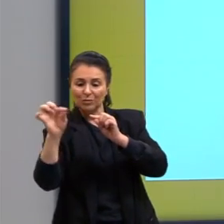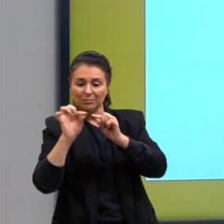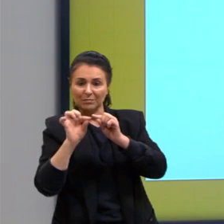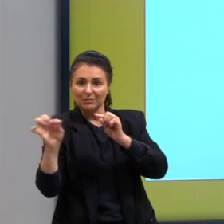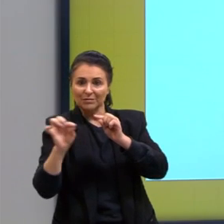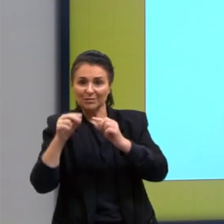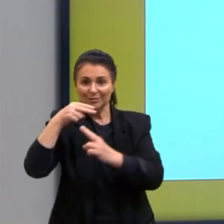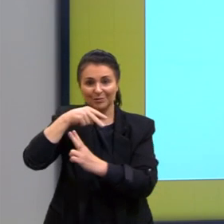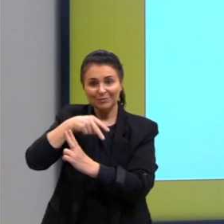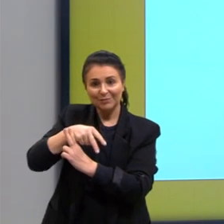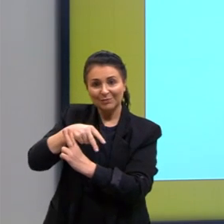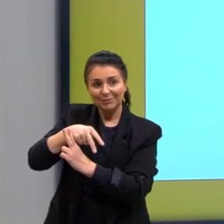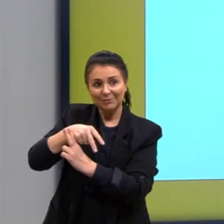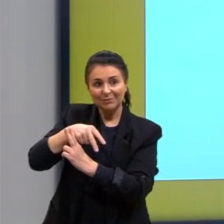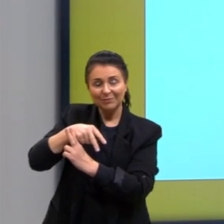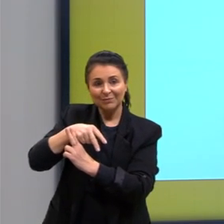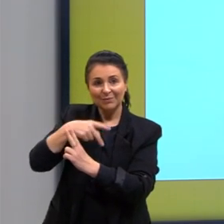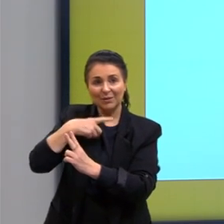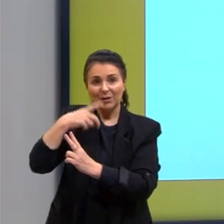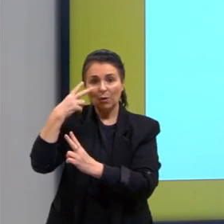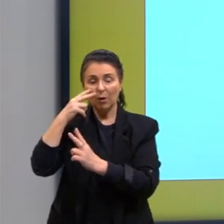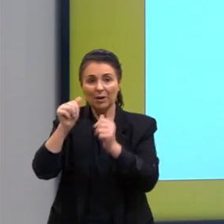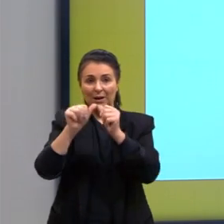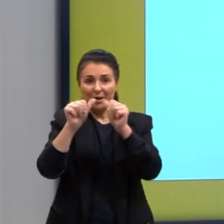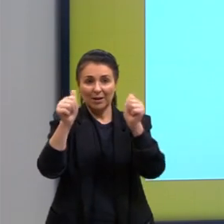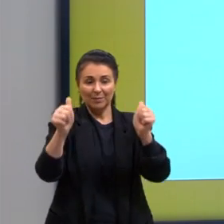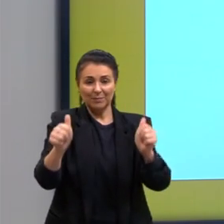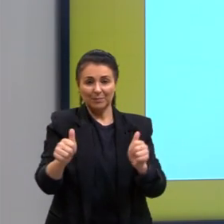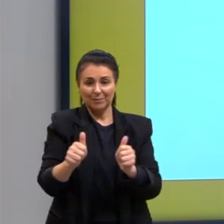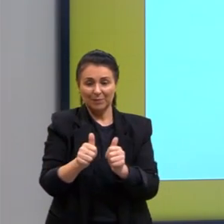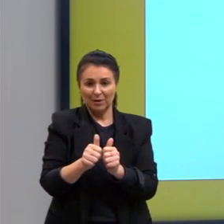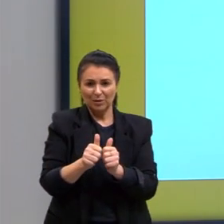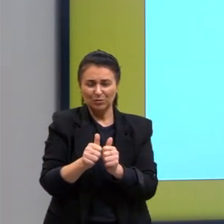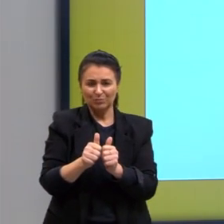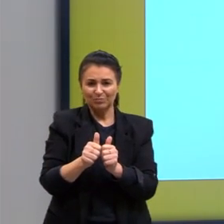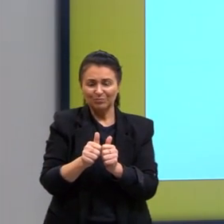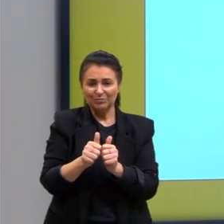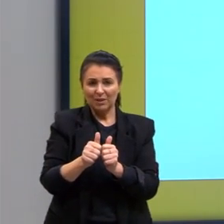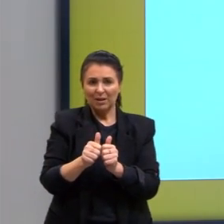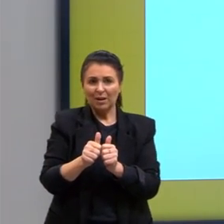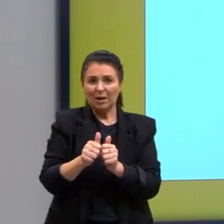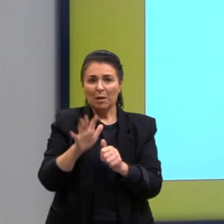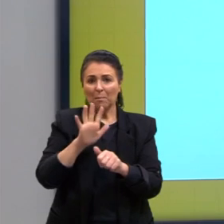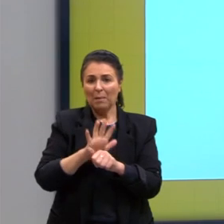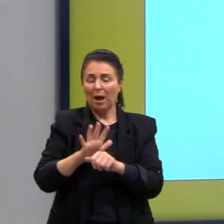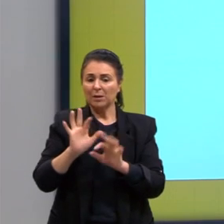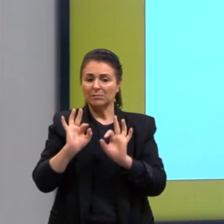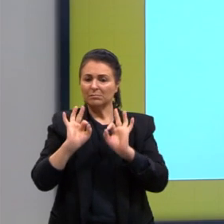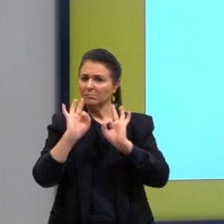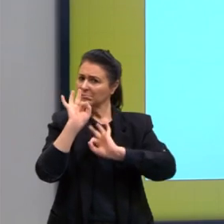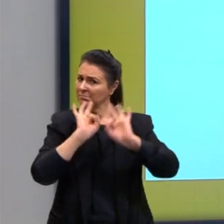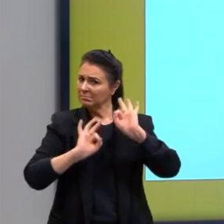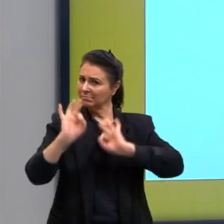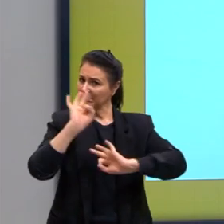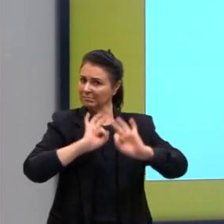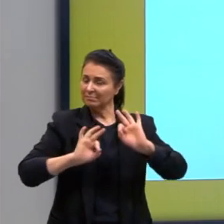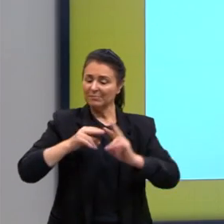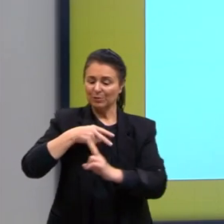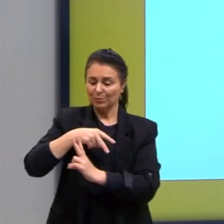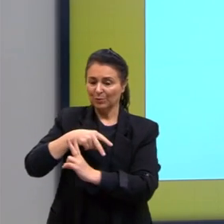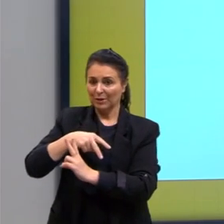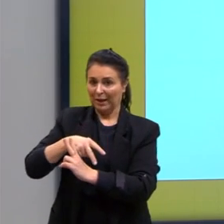cromossomo. E aqui é uma imagem, né, um pouquinho mais desenhada de como é um cromossomo. Então, os